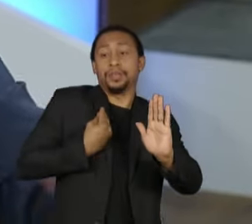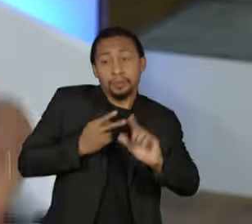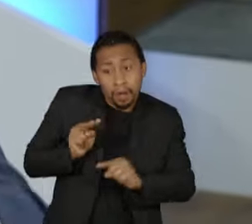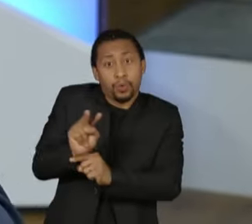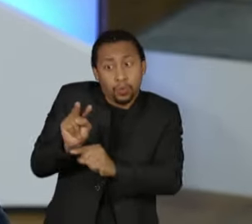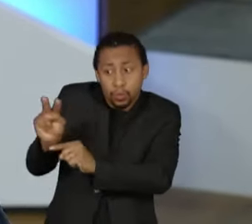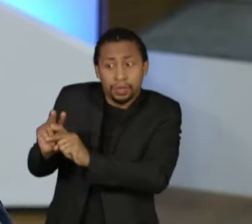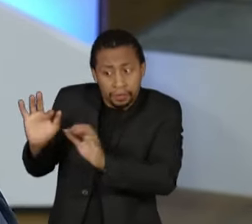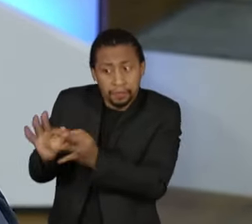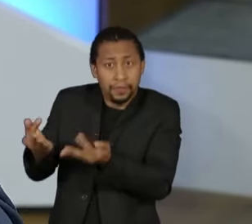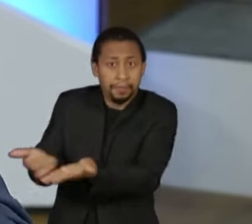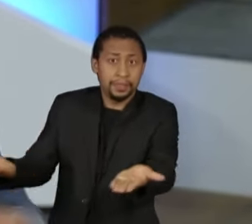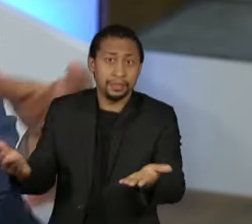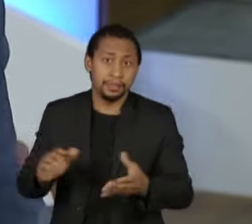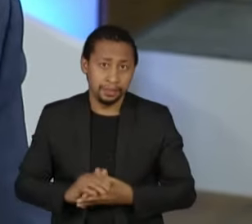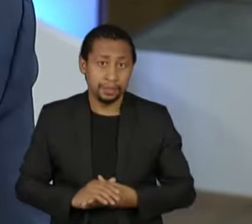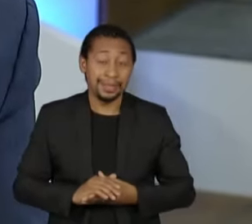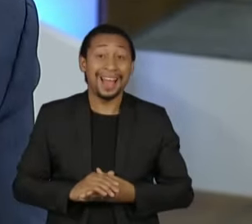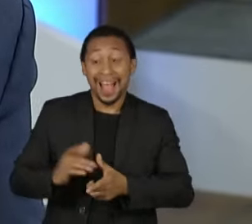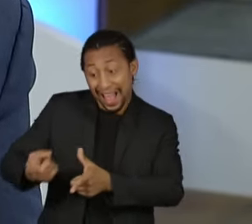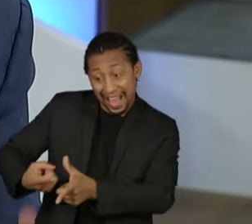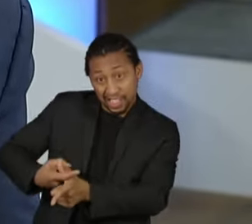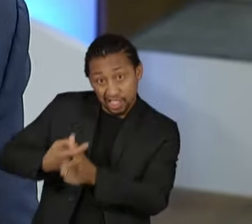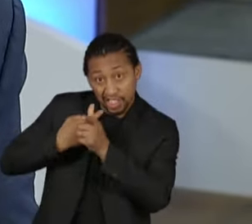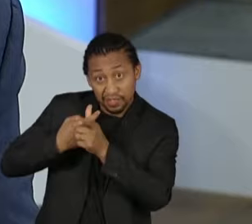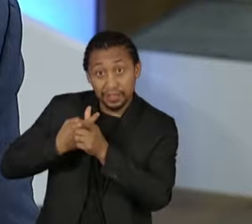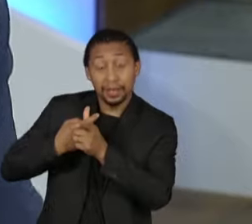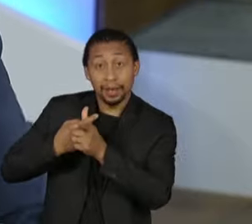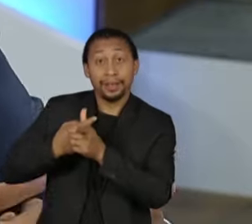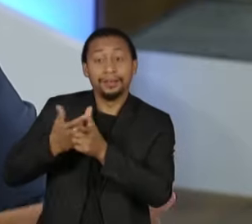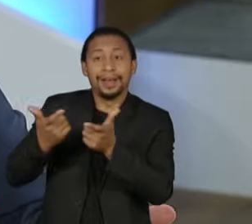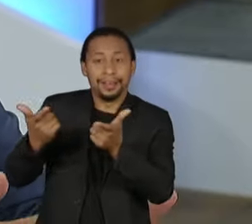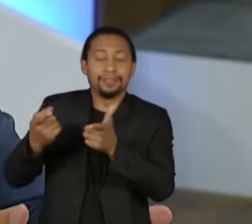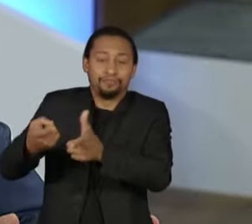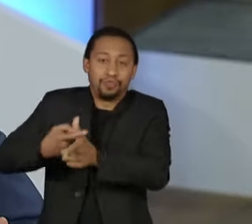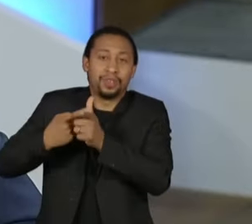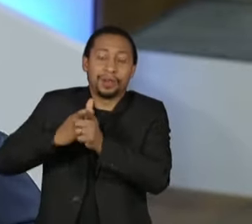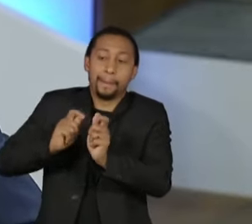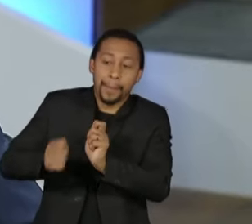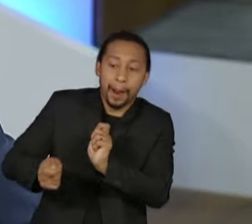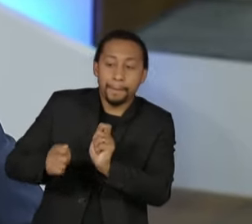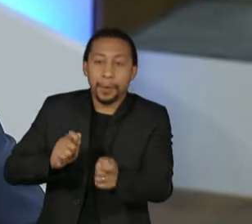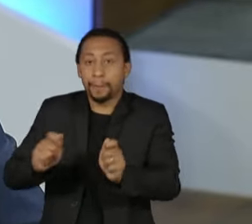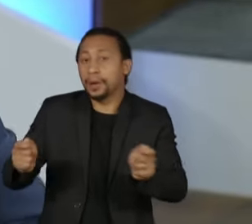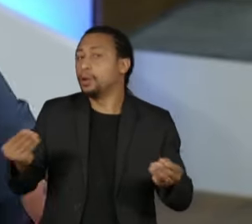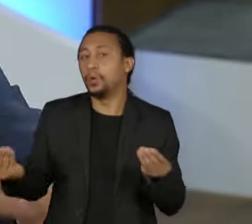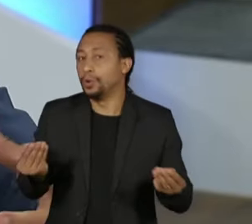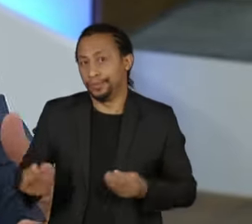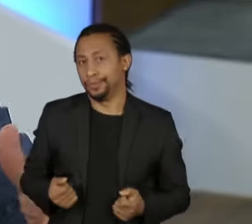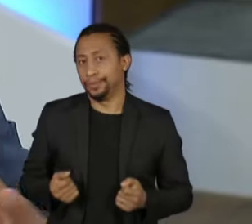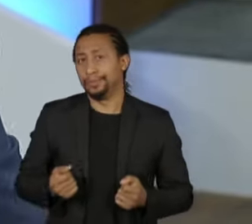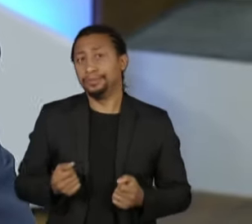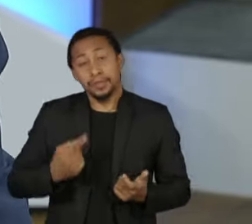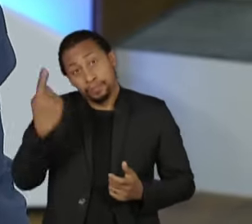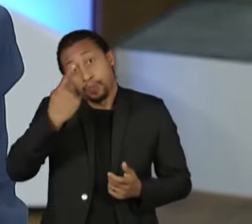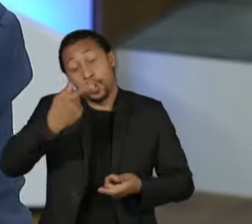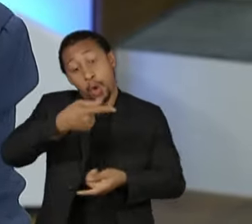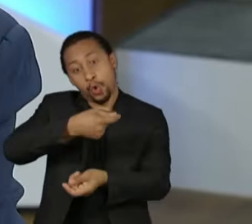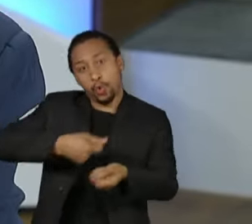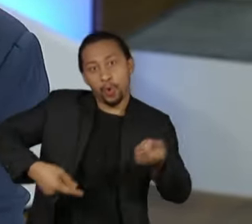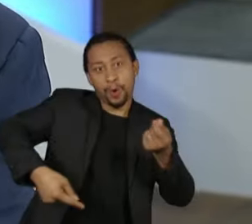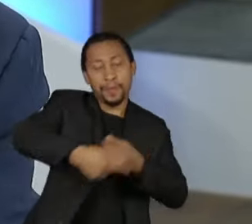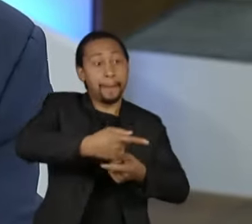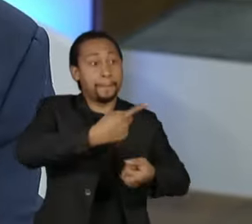A dívida vai cair se a economia subir, ponto. Vai ter corte, vai ter corte, mas já é uma